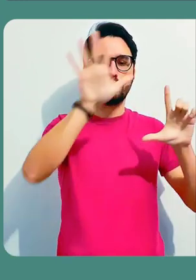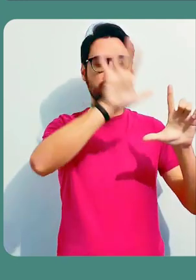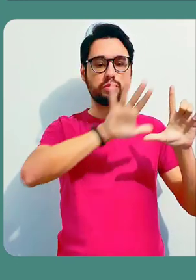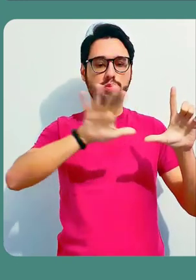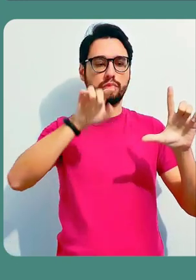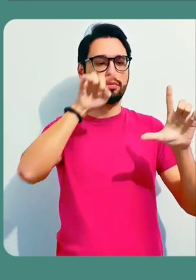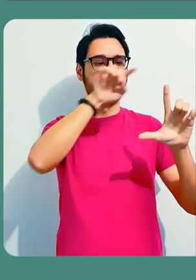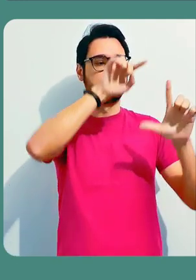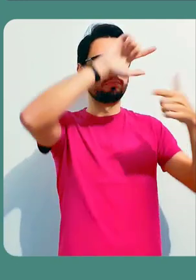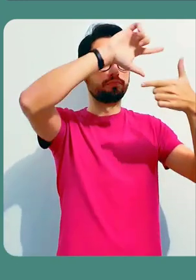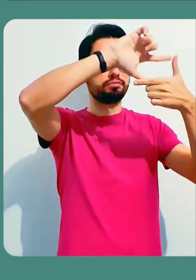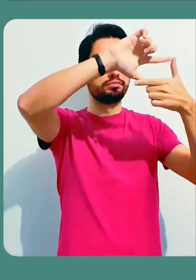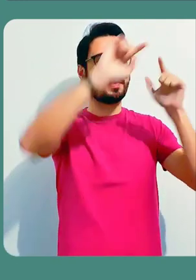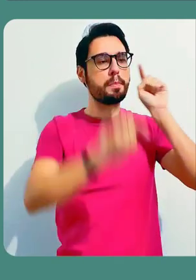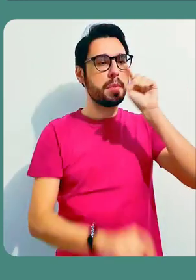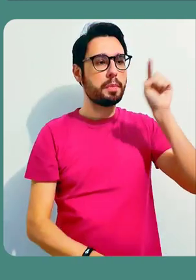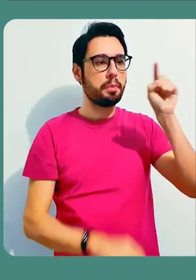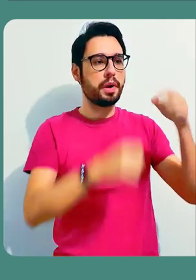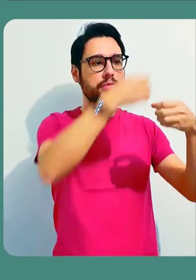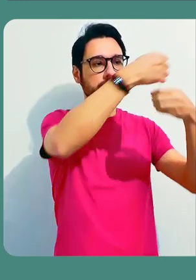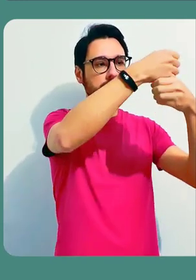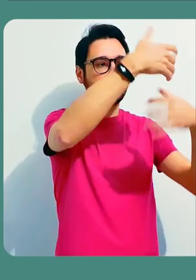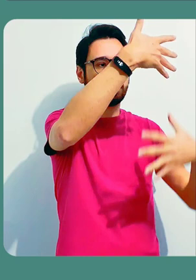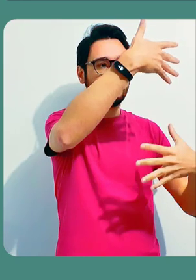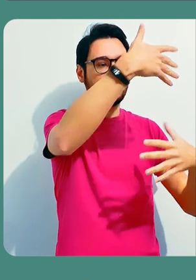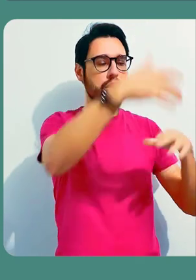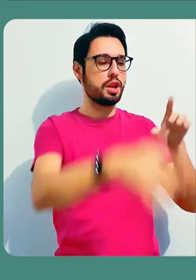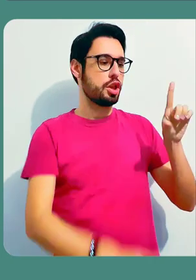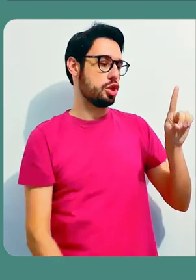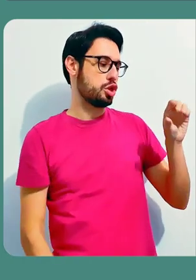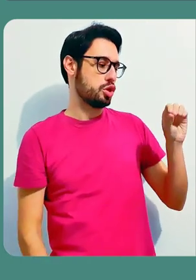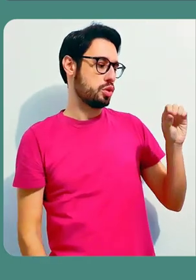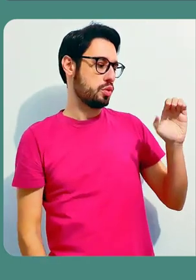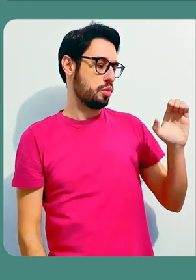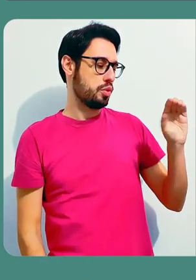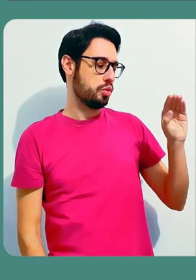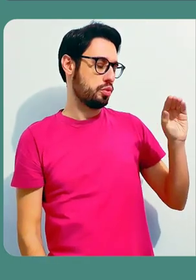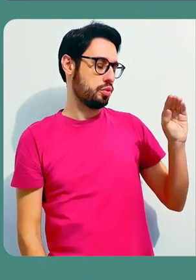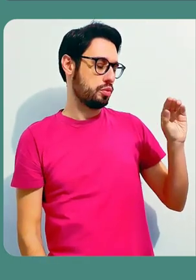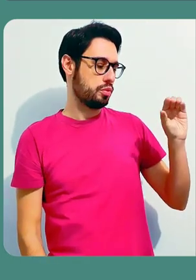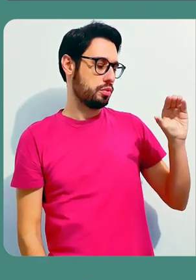partir da sua conta Google de e-mail, a partir daqui das aplicações.